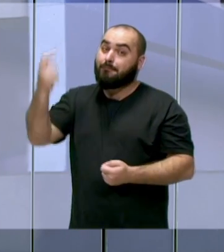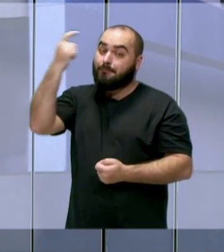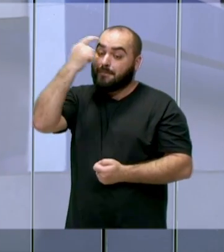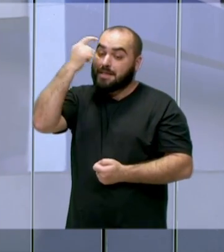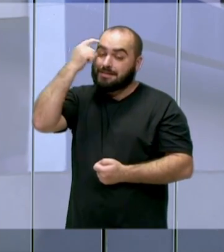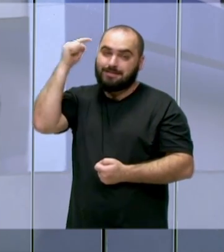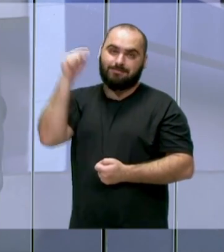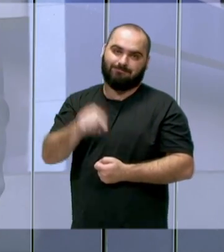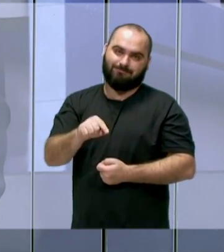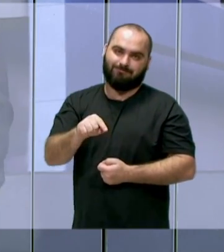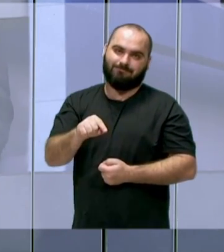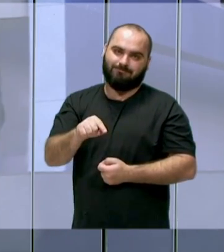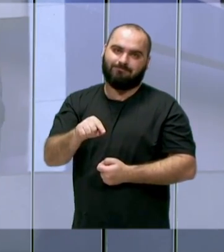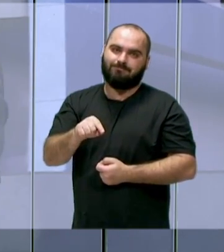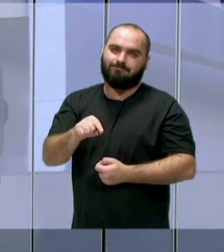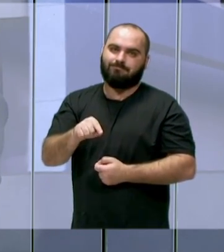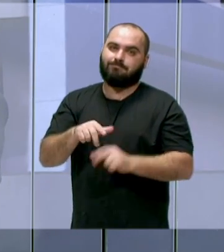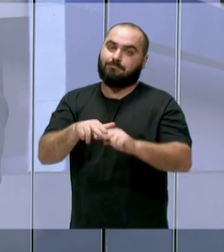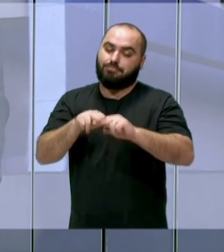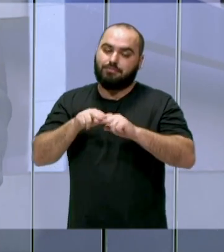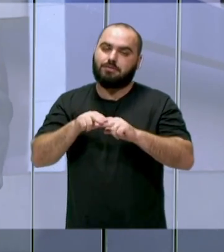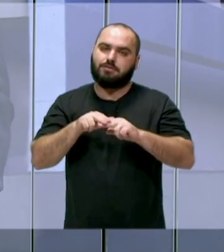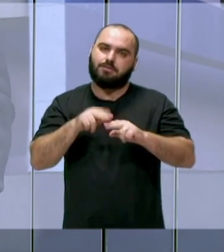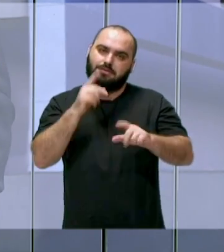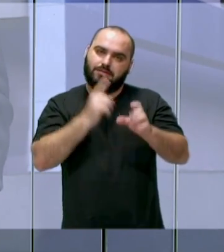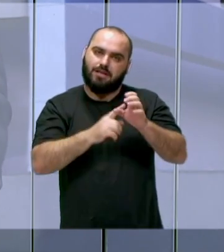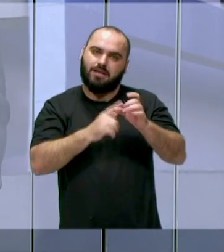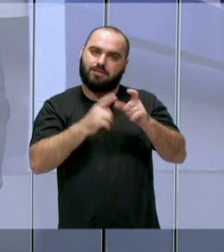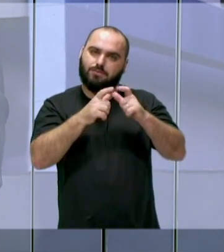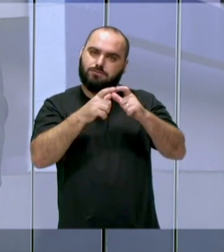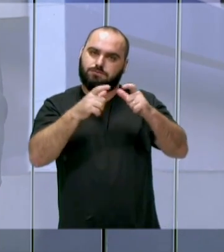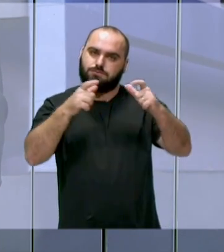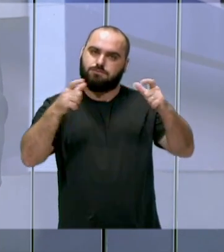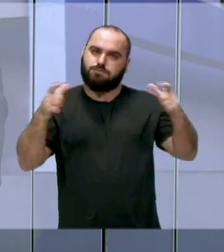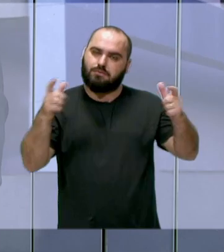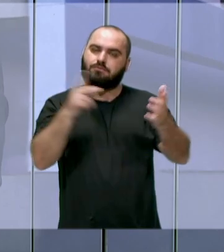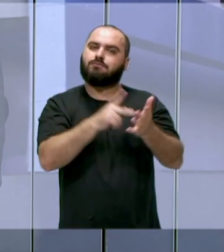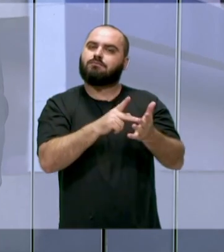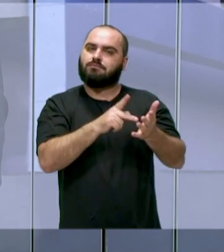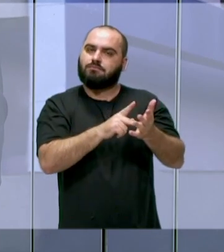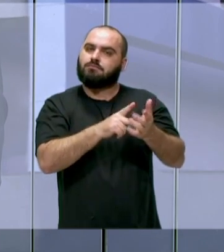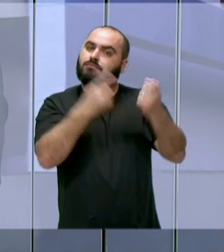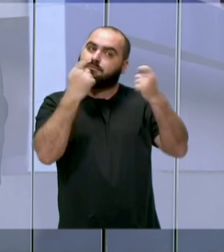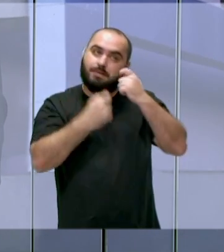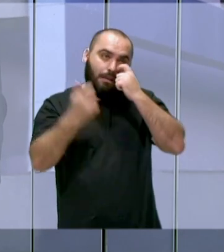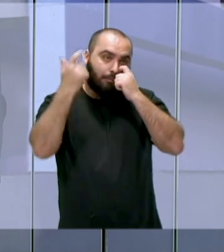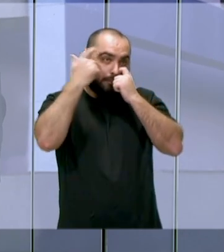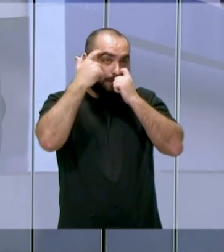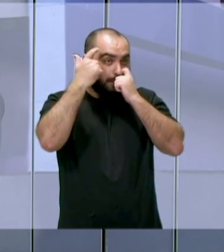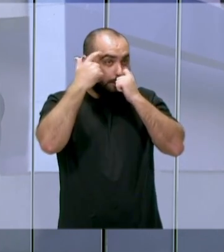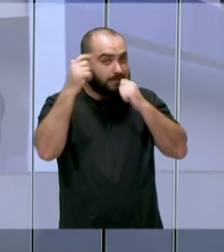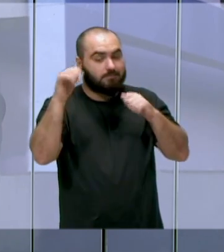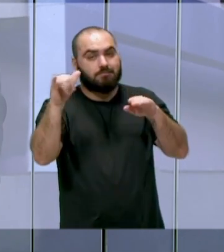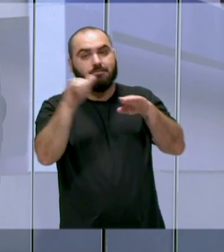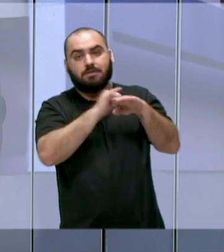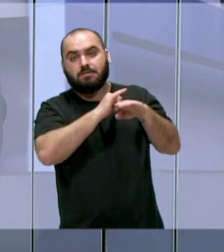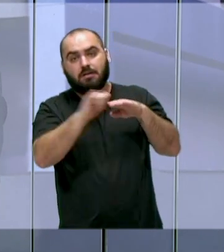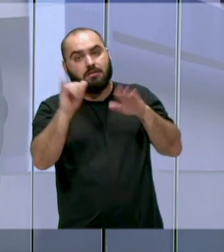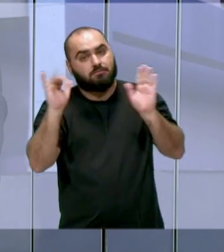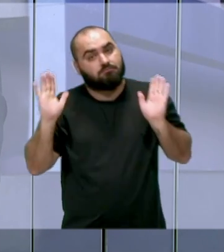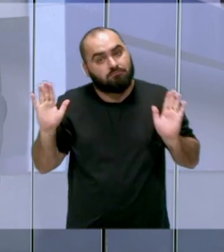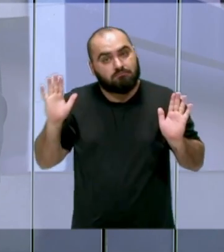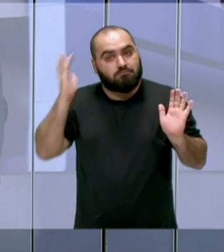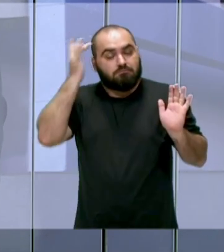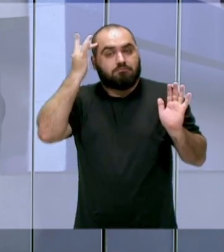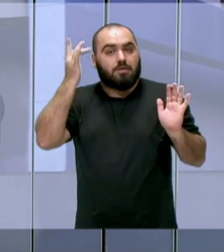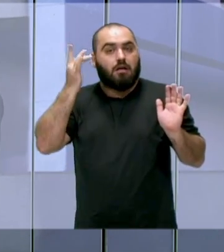consequências do franco crescimento que a cidade vem atravessando e vai ter que pensar em alternativas, em elevados. Ao meu ver, esse é um